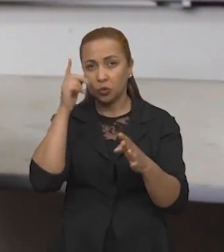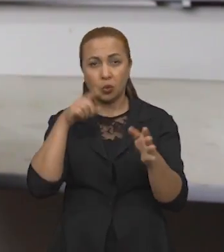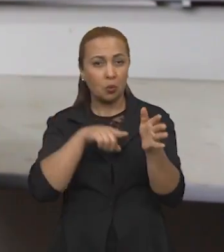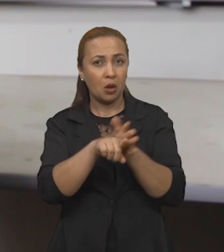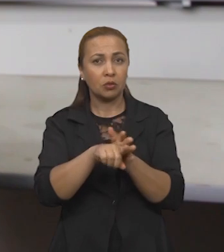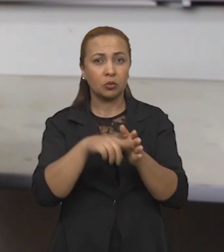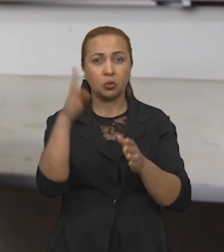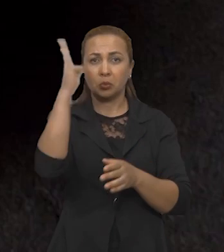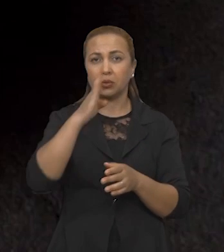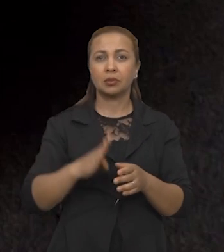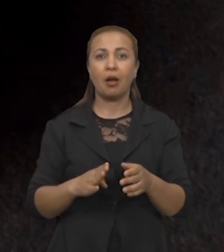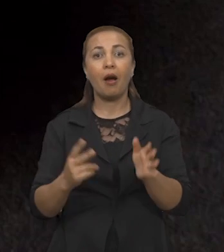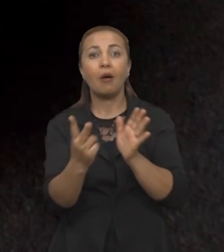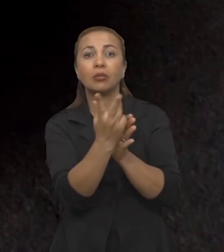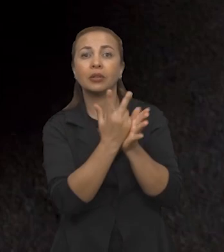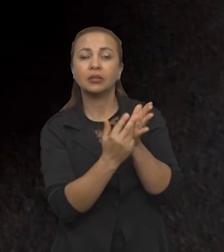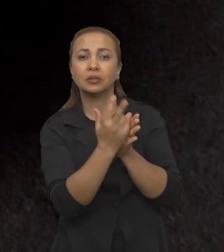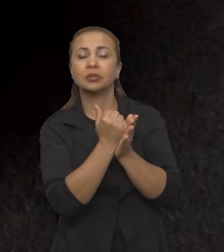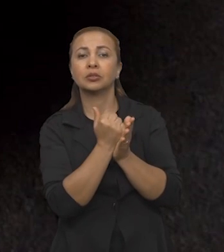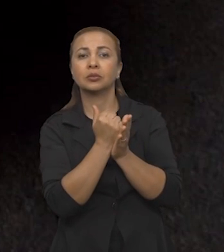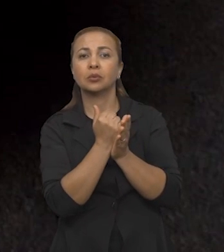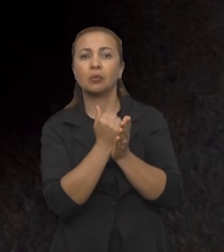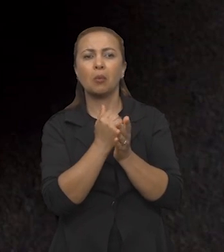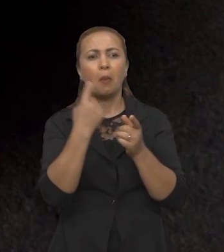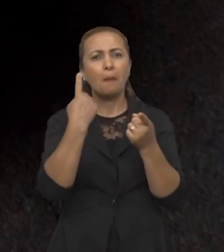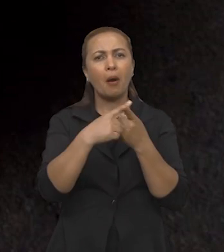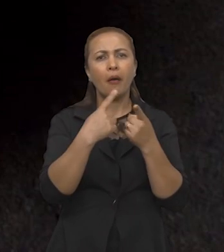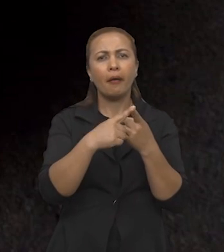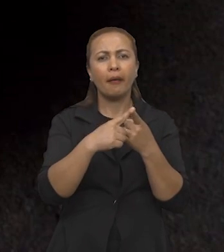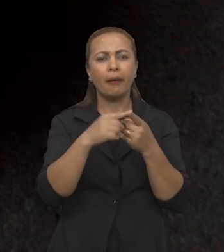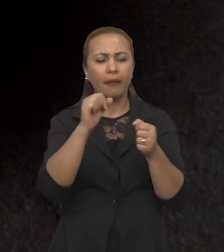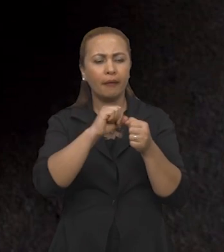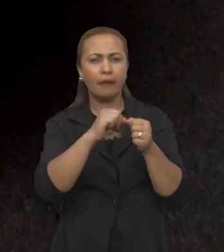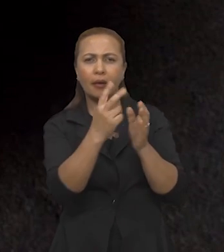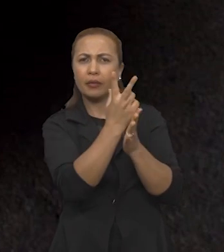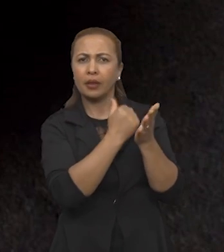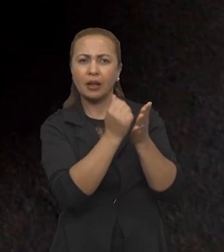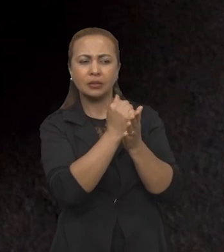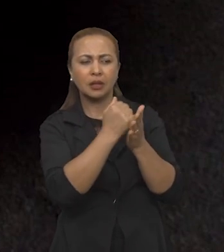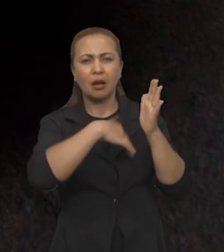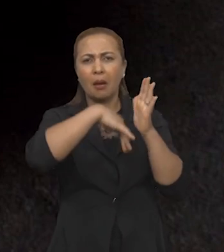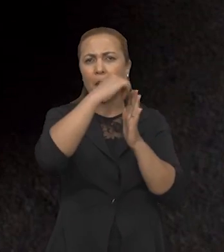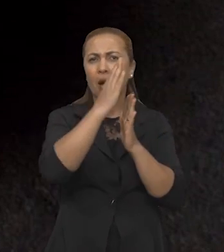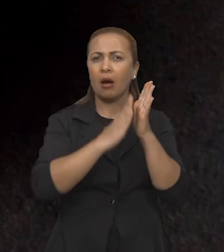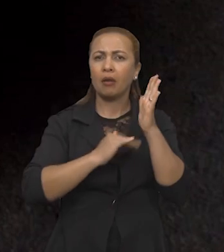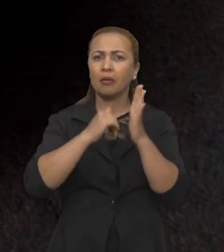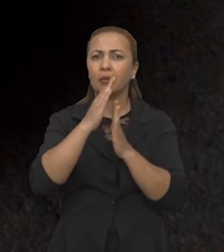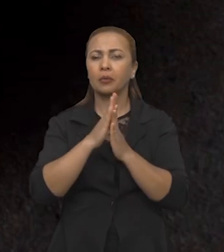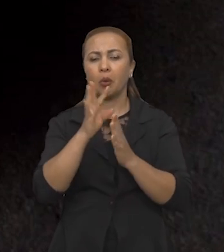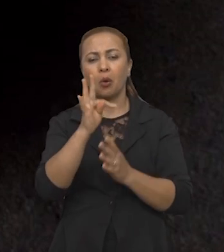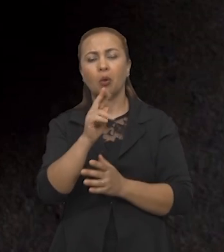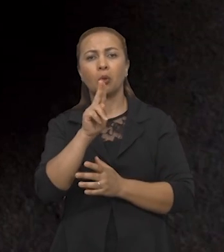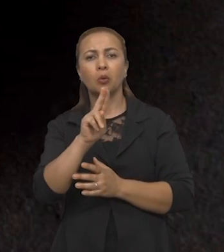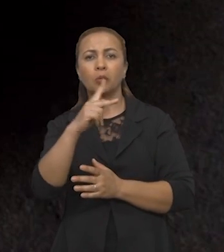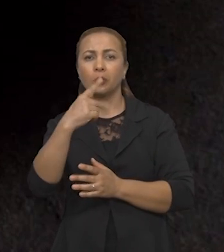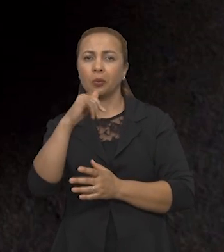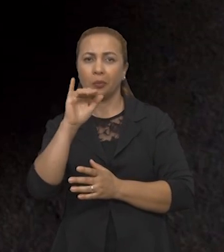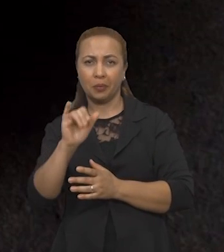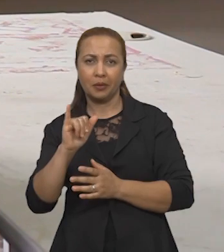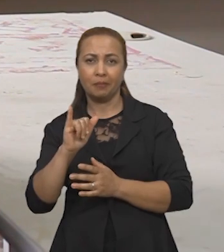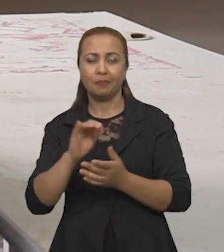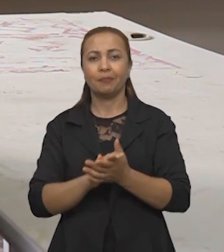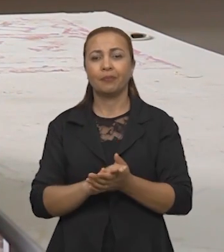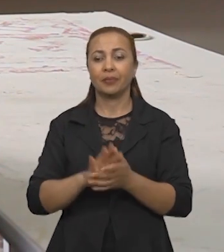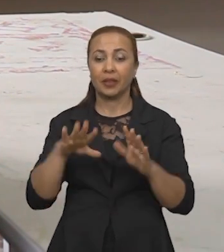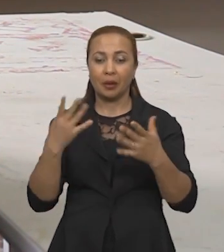Brasil. São os desenhos, os motivos geométricos da pintura tupi-guarani.